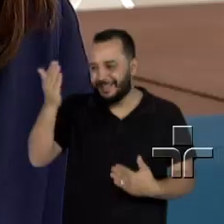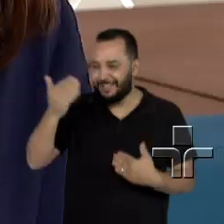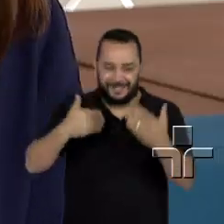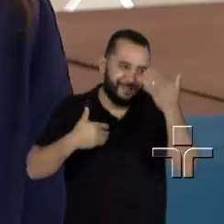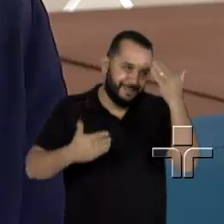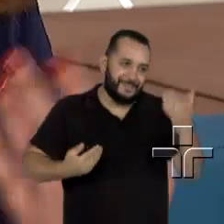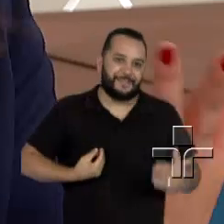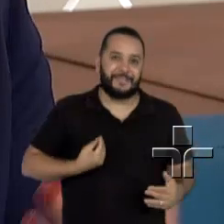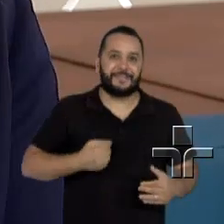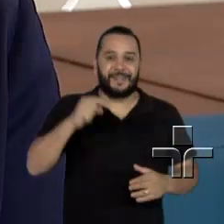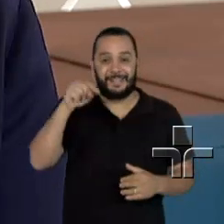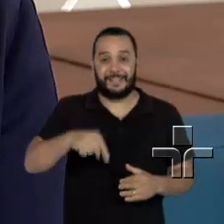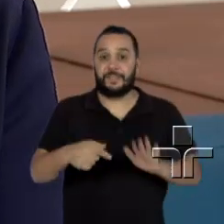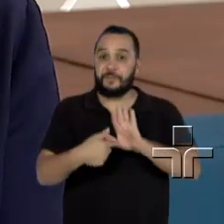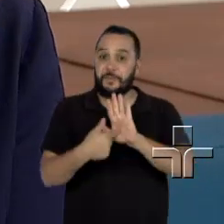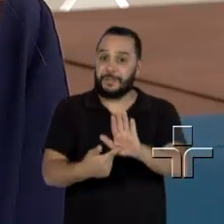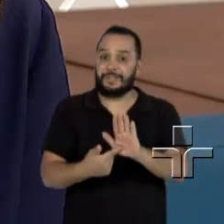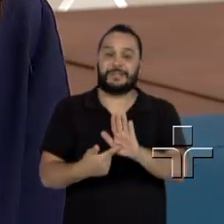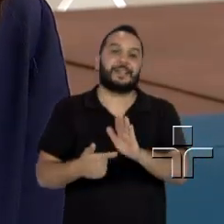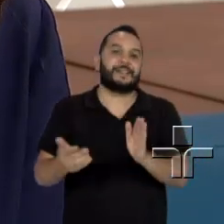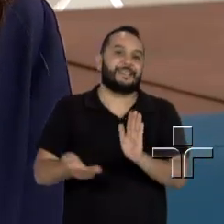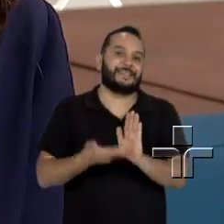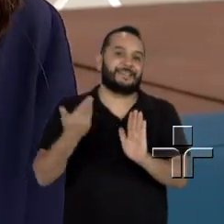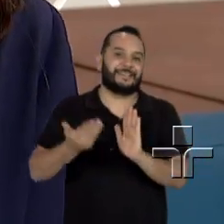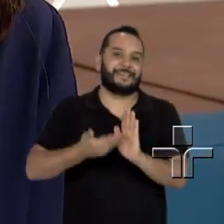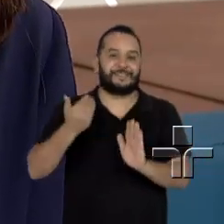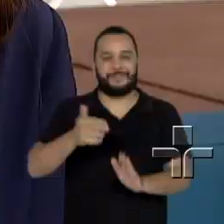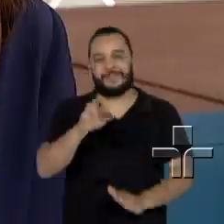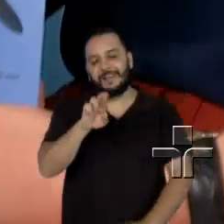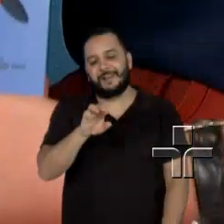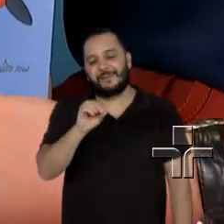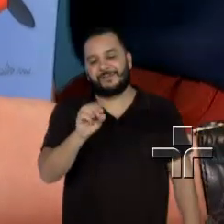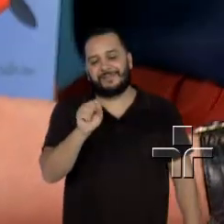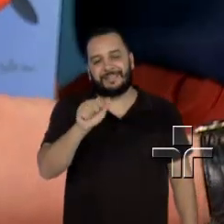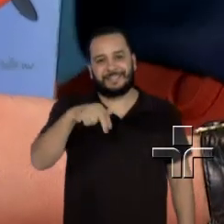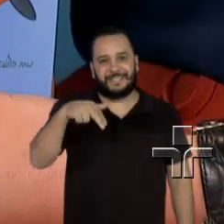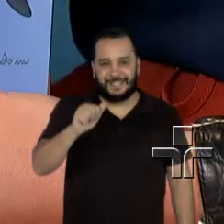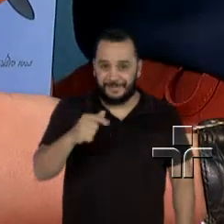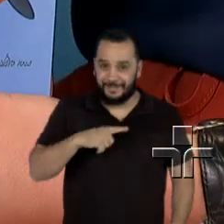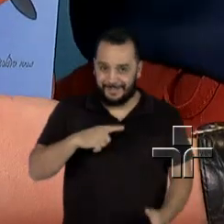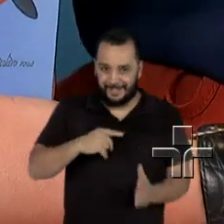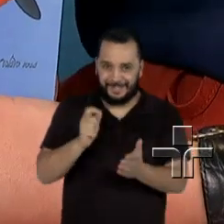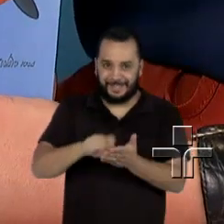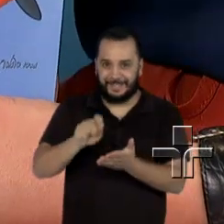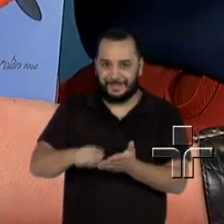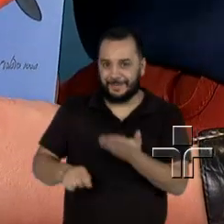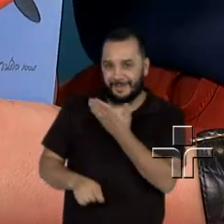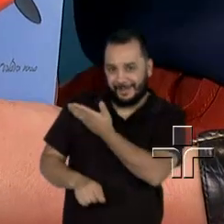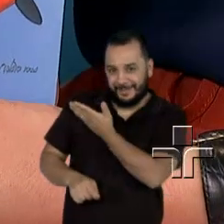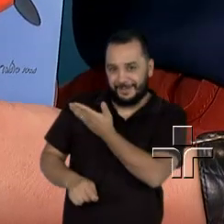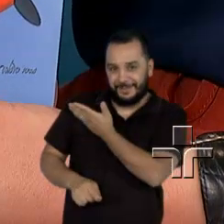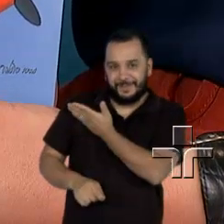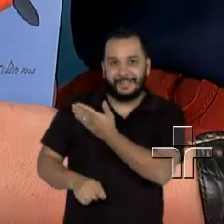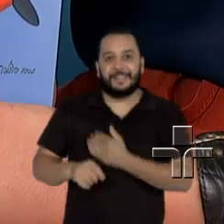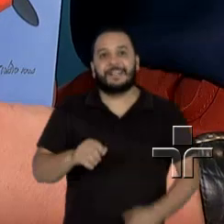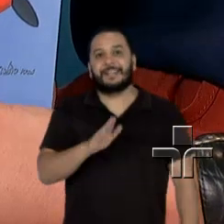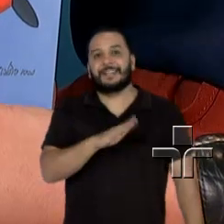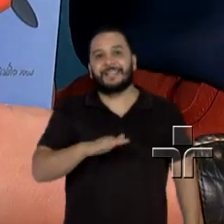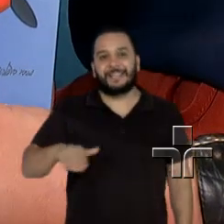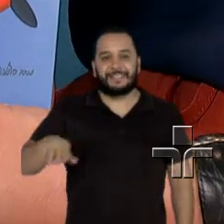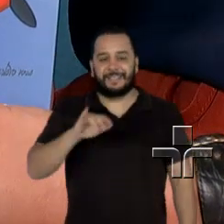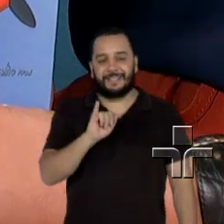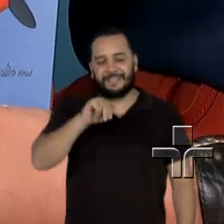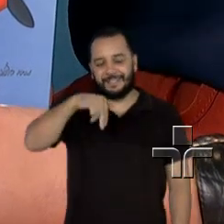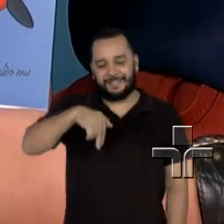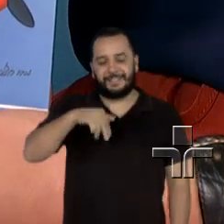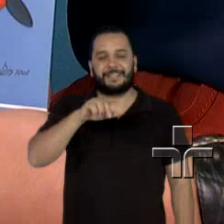vindo. Vou mostrar aqui os livros da Rosana Beni. Então, você escreveu esse Crianças Índigo? É, a Geração Índigo, que é um estudo